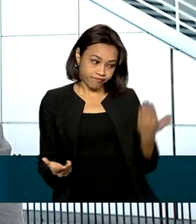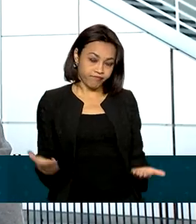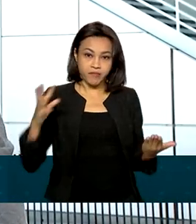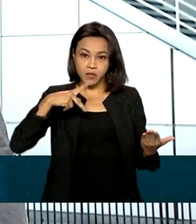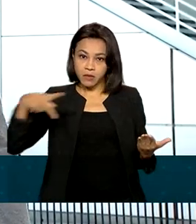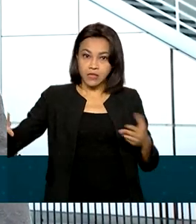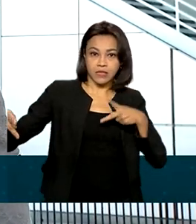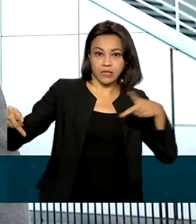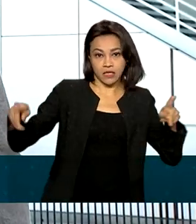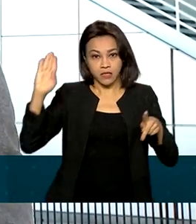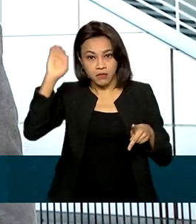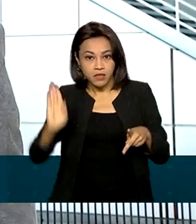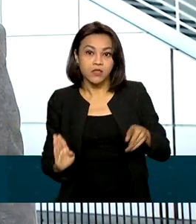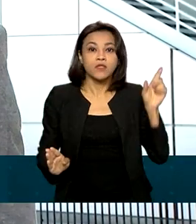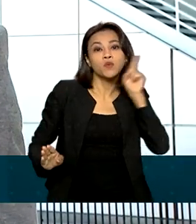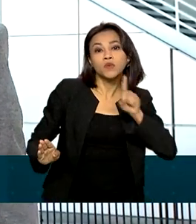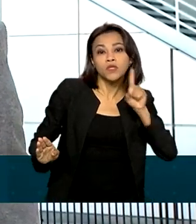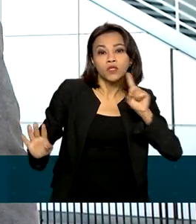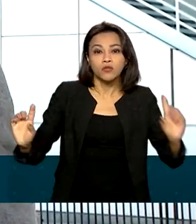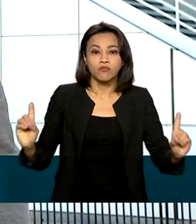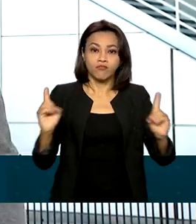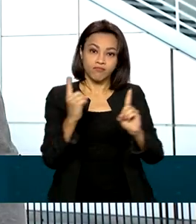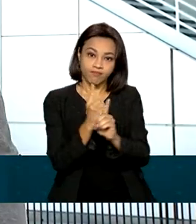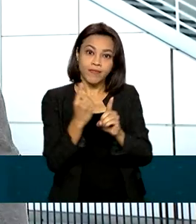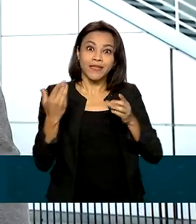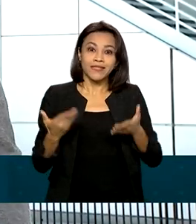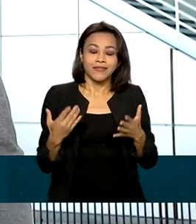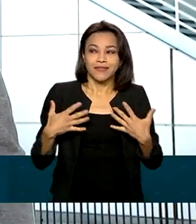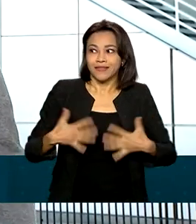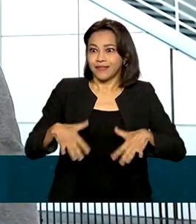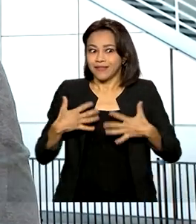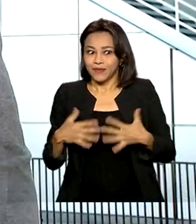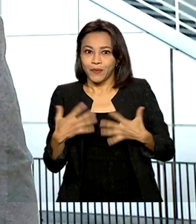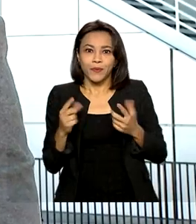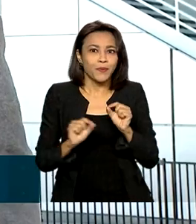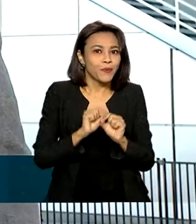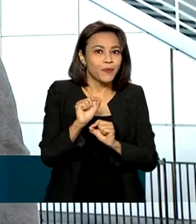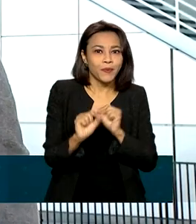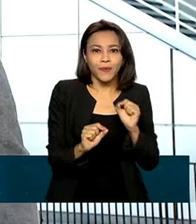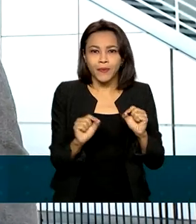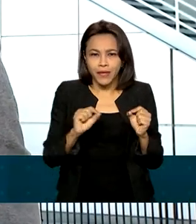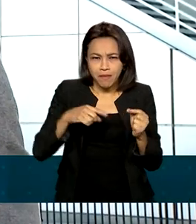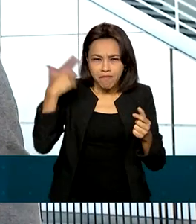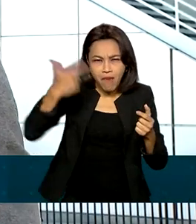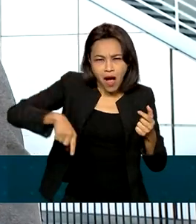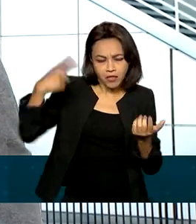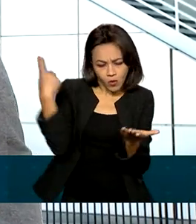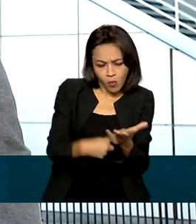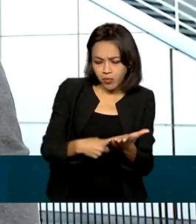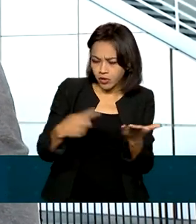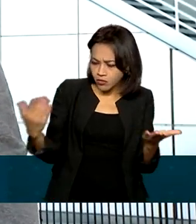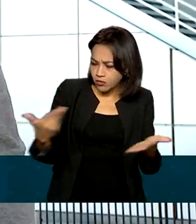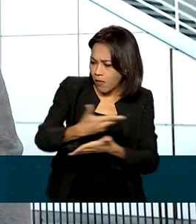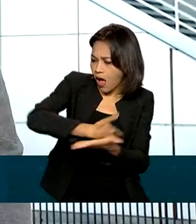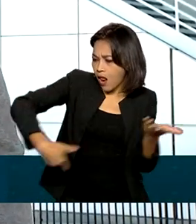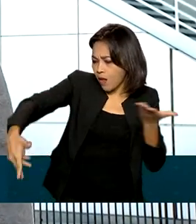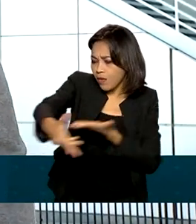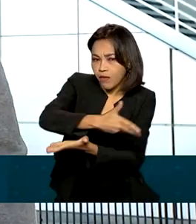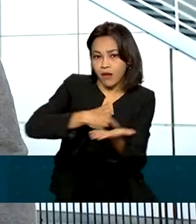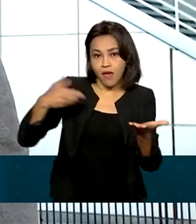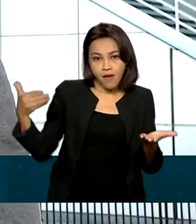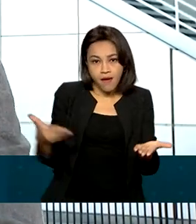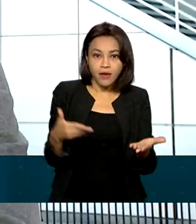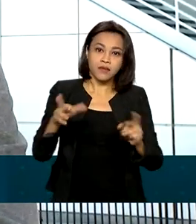Américas aqui em Los Angeles, nos Estados Unidos, aumenta a expectativa para ampliar os acordos comerciais. A reunião bilateral